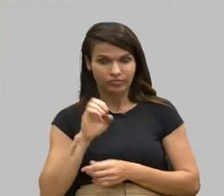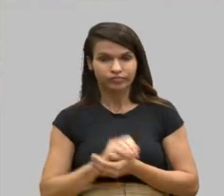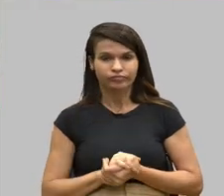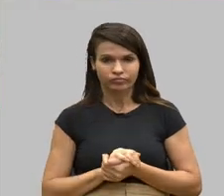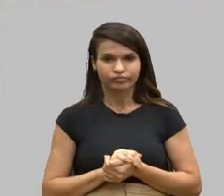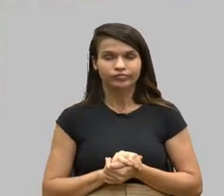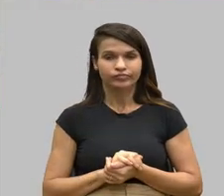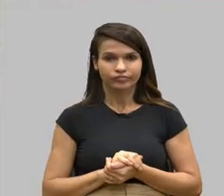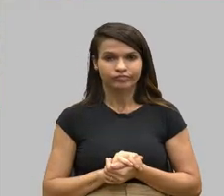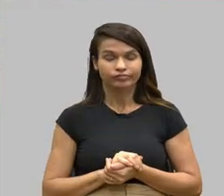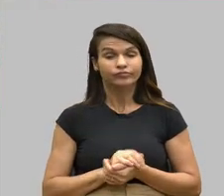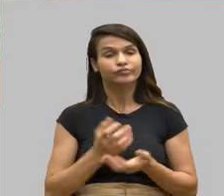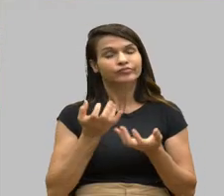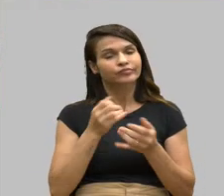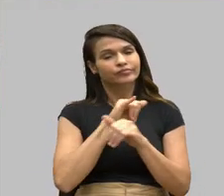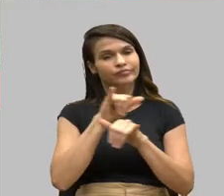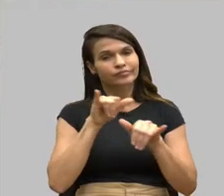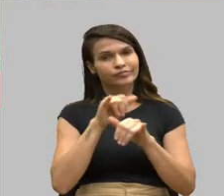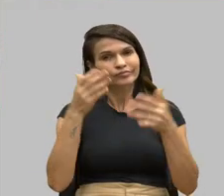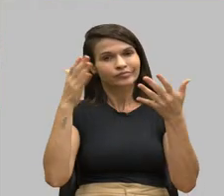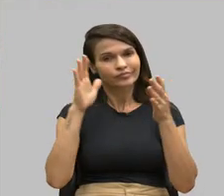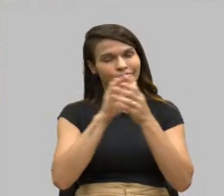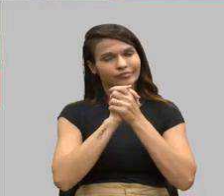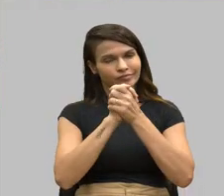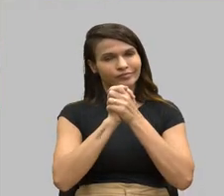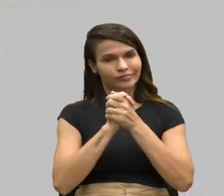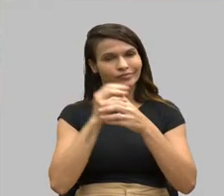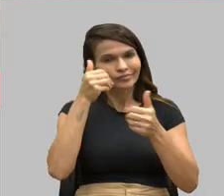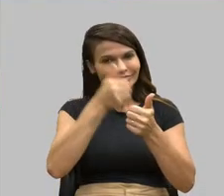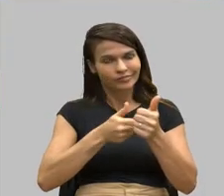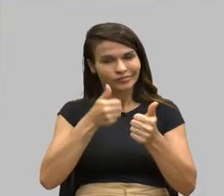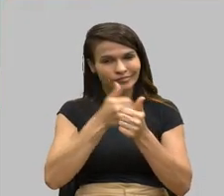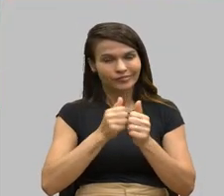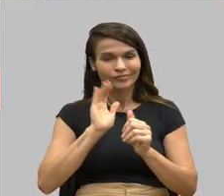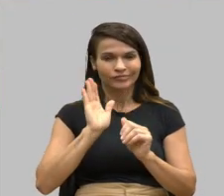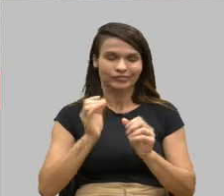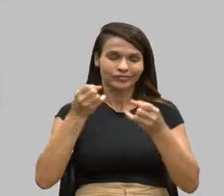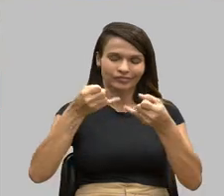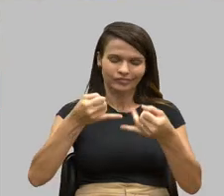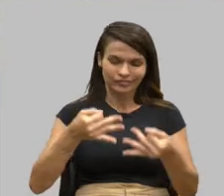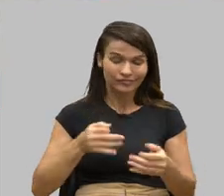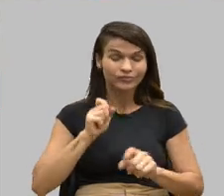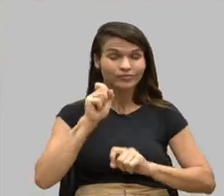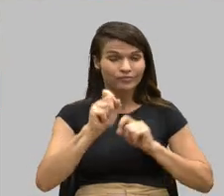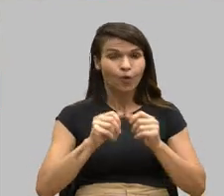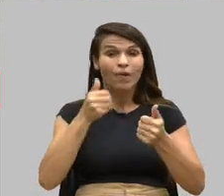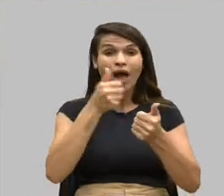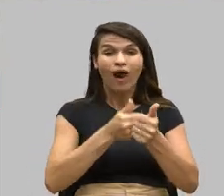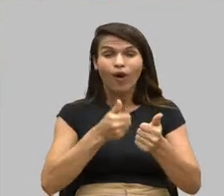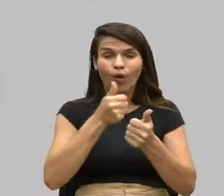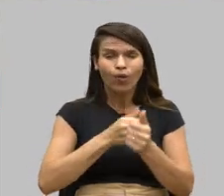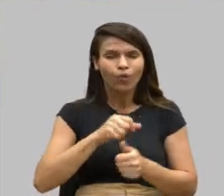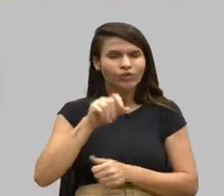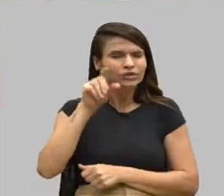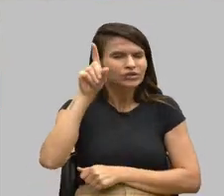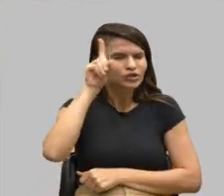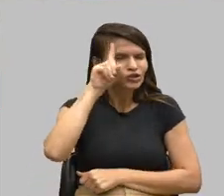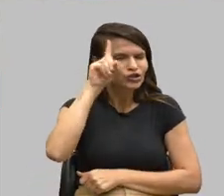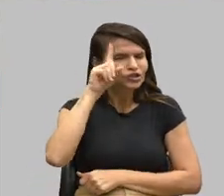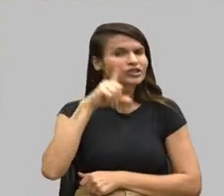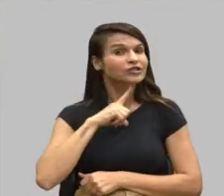isso de parabéns para vocês nessa luta, como eu disse, uma luta diária de ter voz,